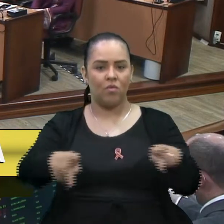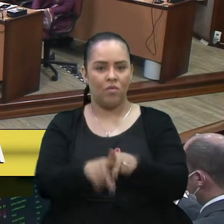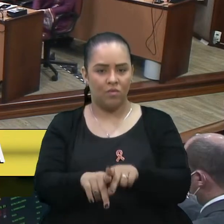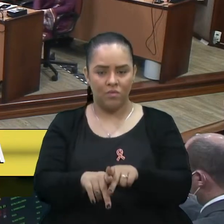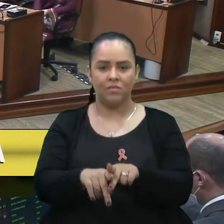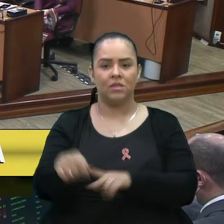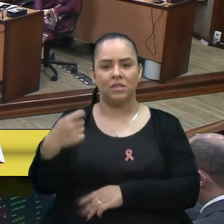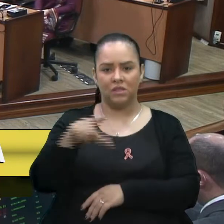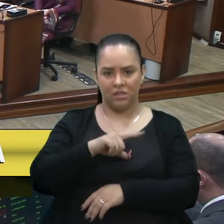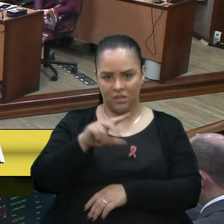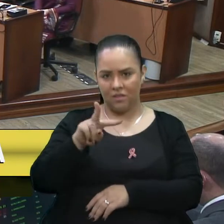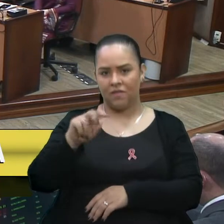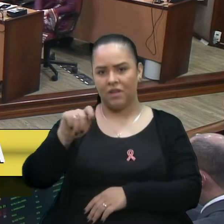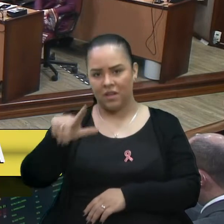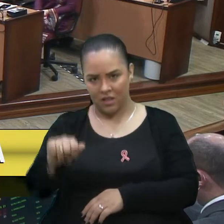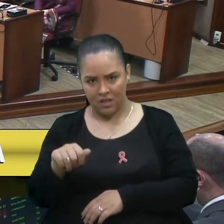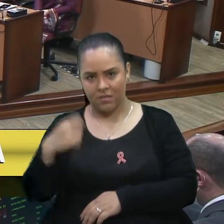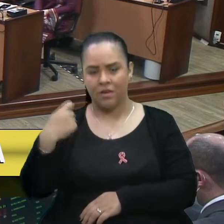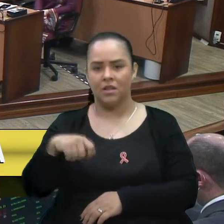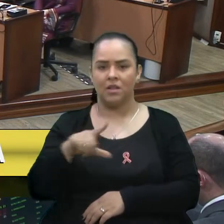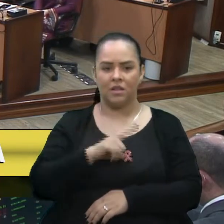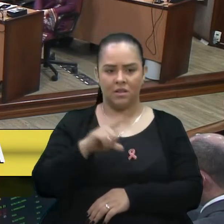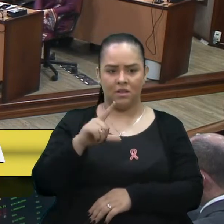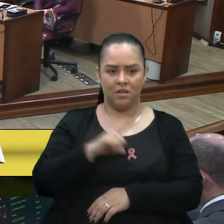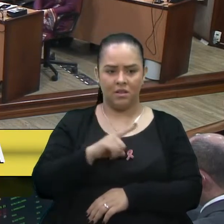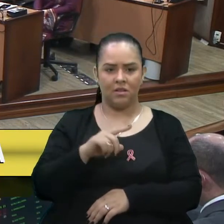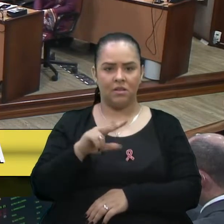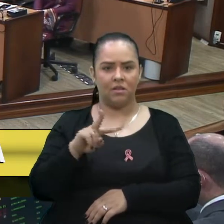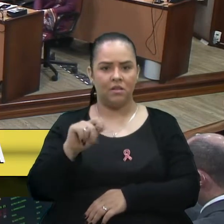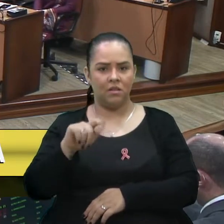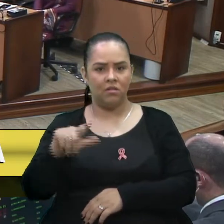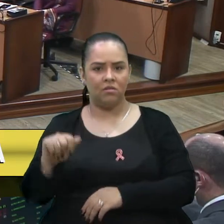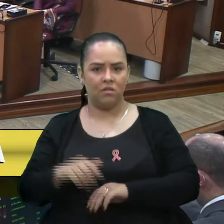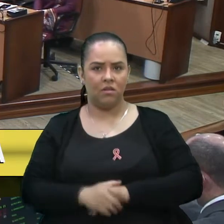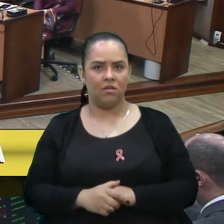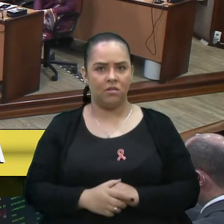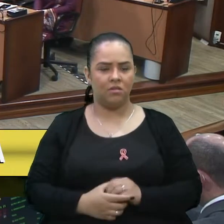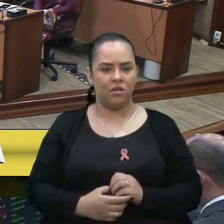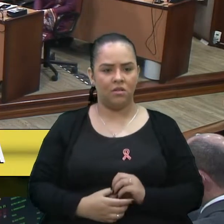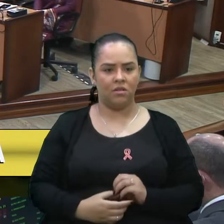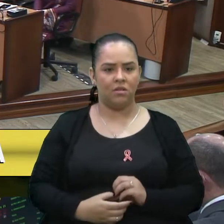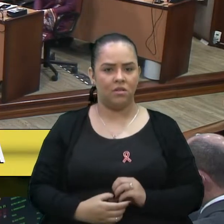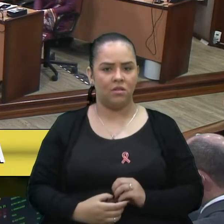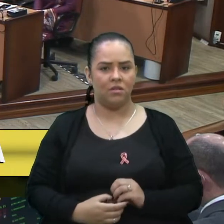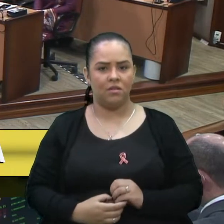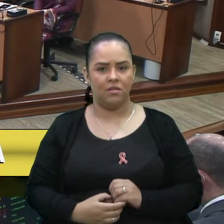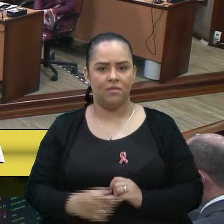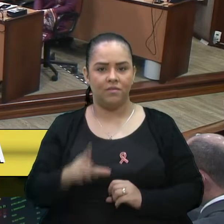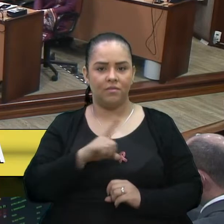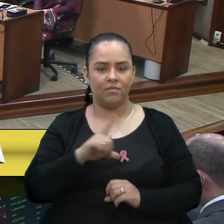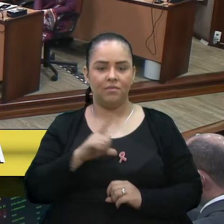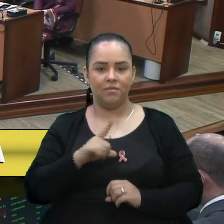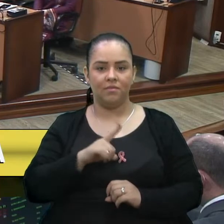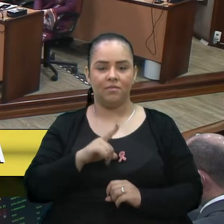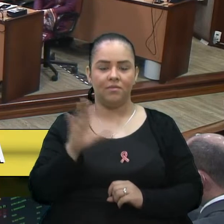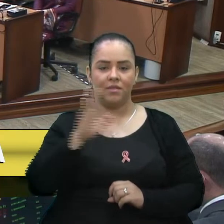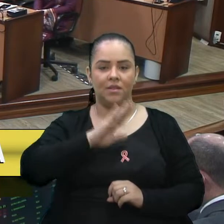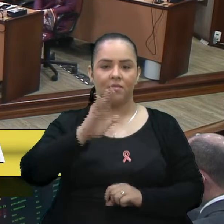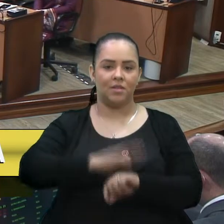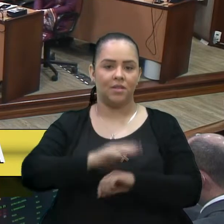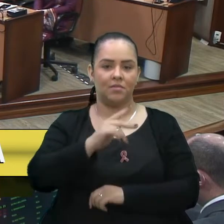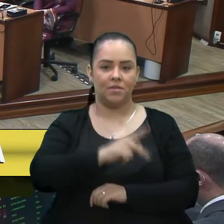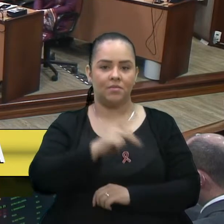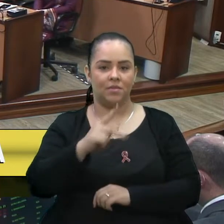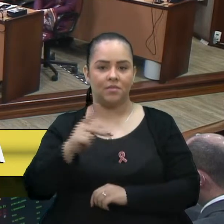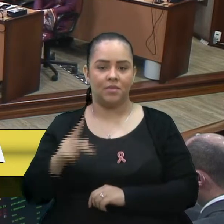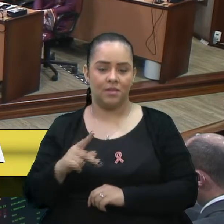carente de vagas, precisa ter vagas para atender nossos alunos, e a solução mais rápida para a gente atender é as PPPs. A população